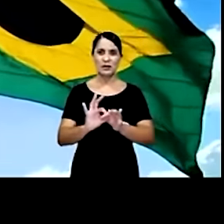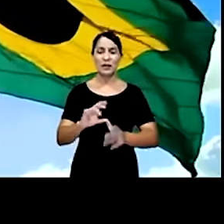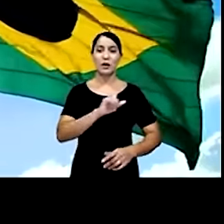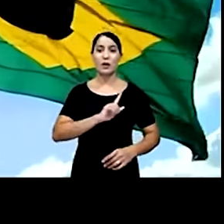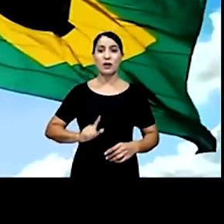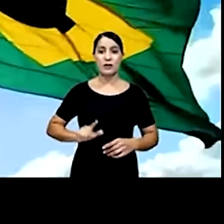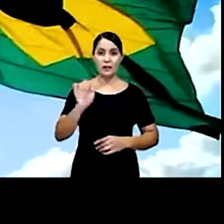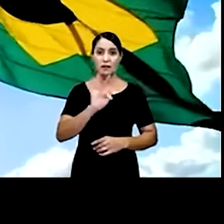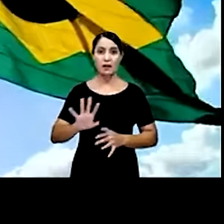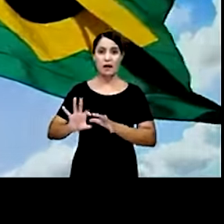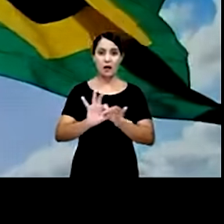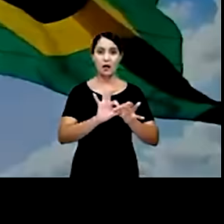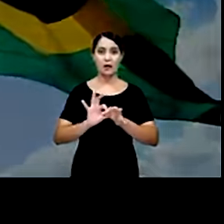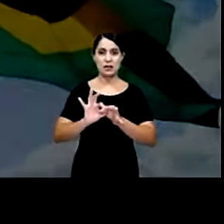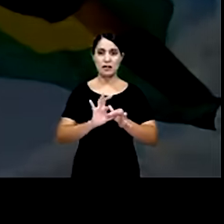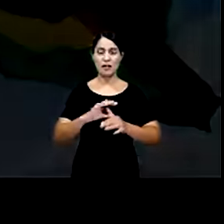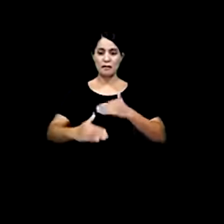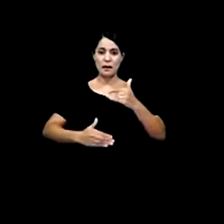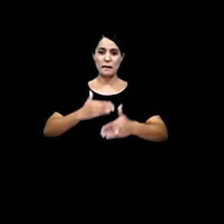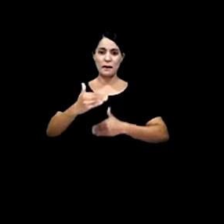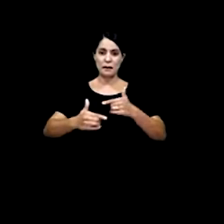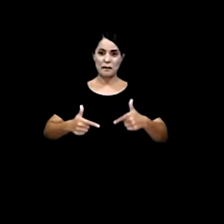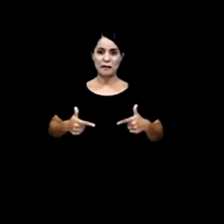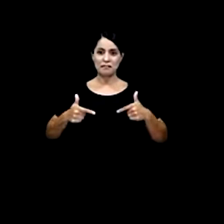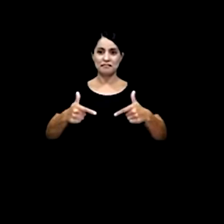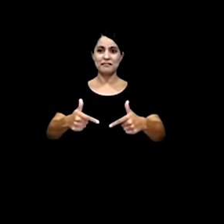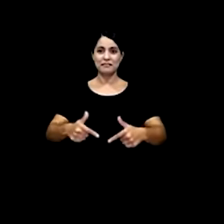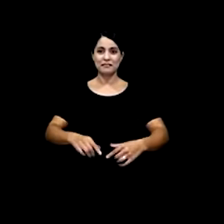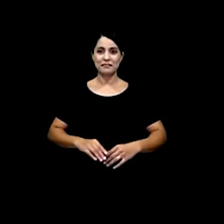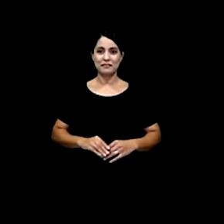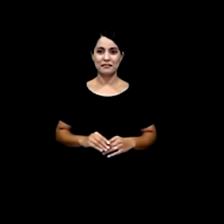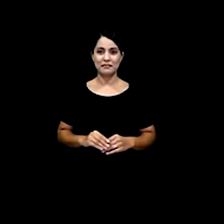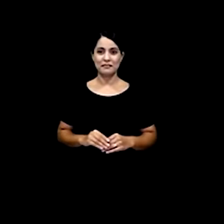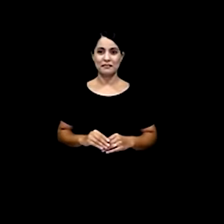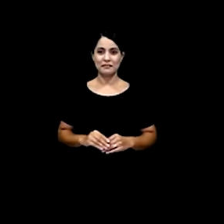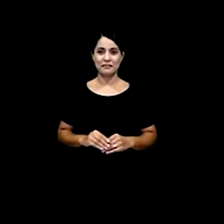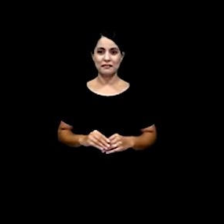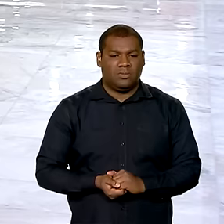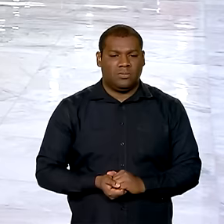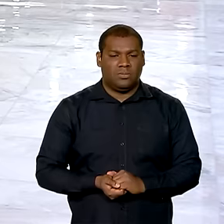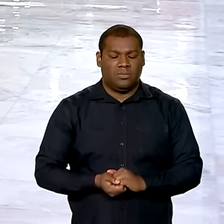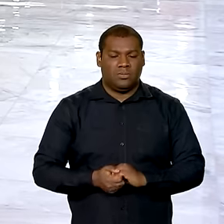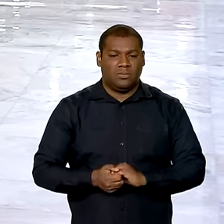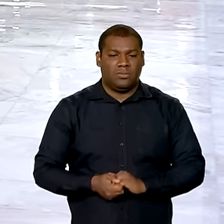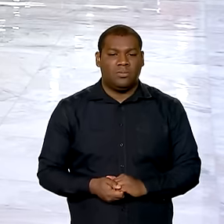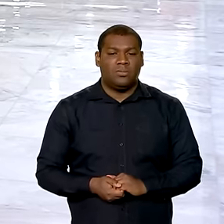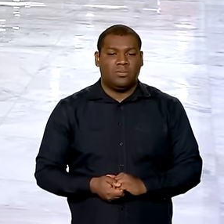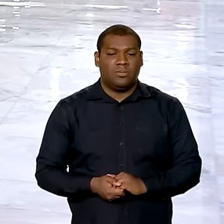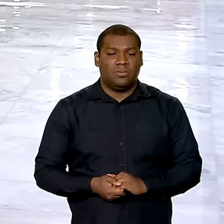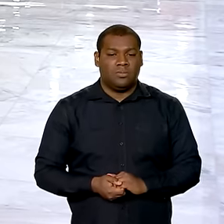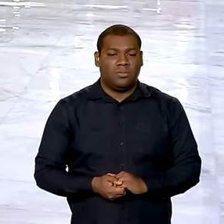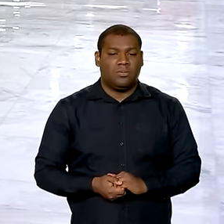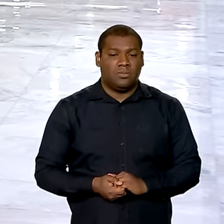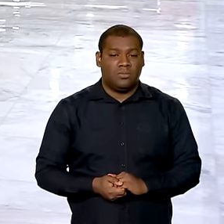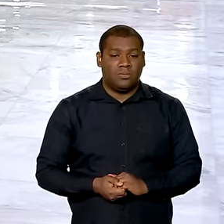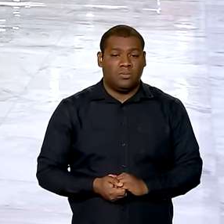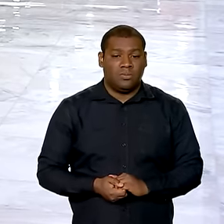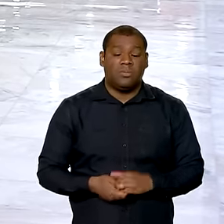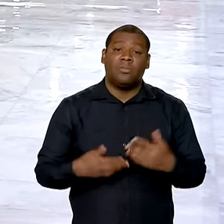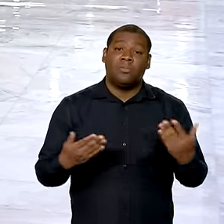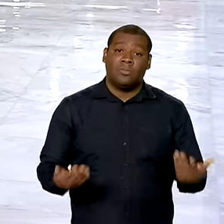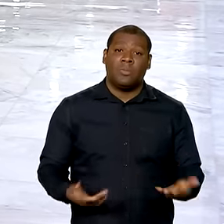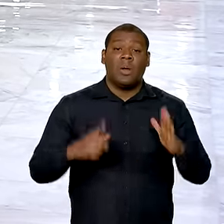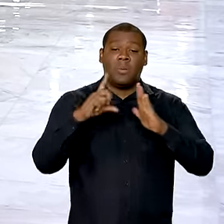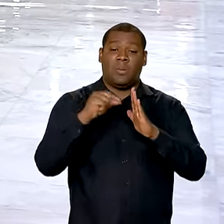Brasil unido pelo Rio Grande do Sul. Governo federal. União e reconstrução. E olha, Vanessa, o